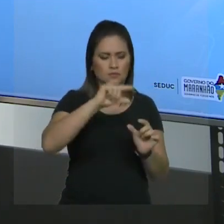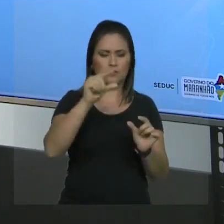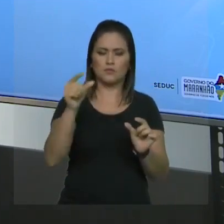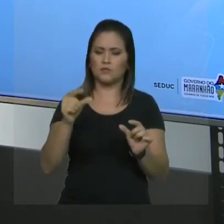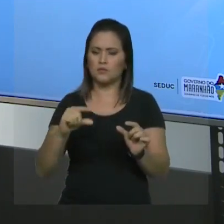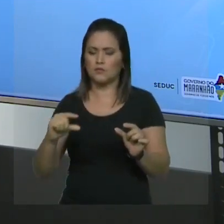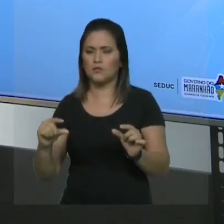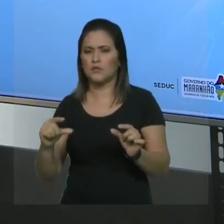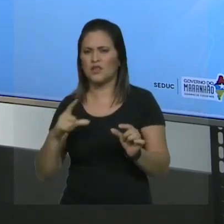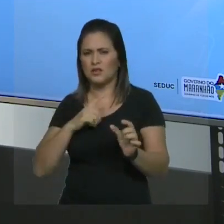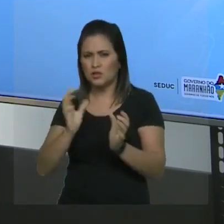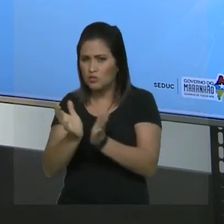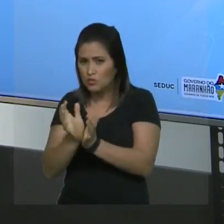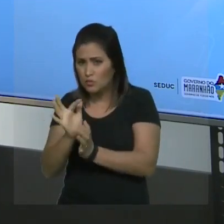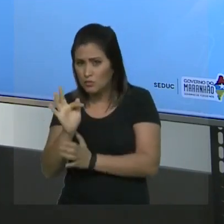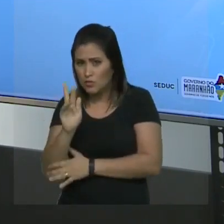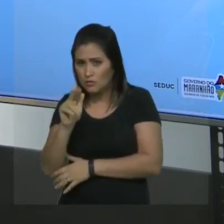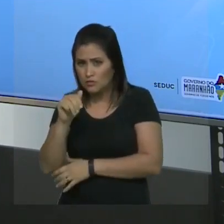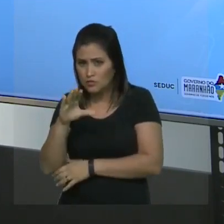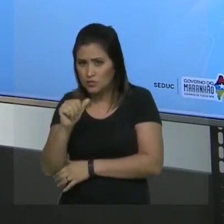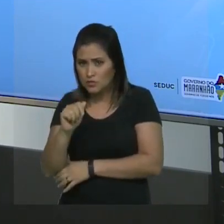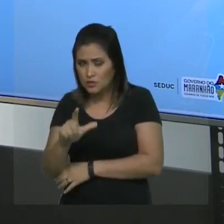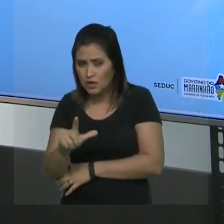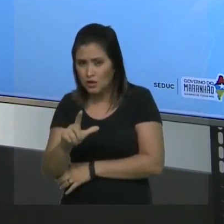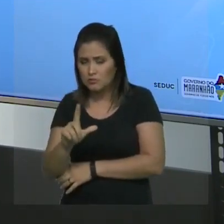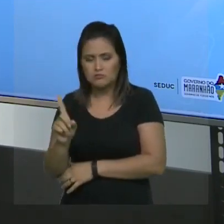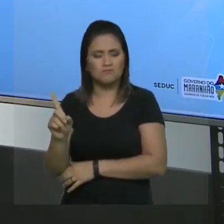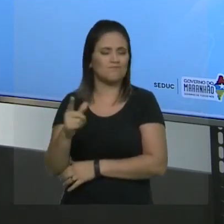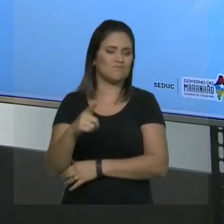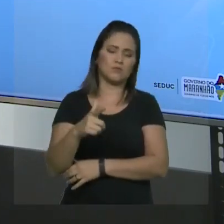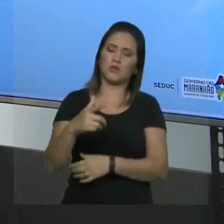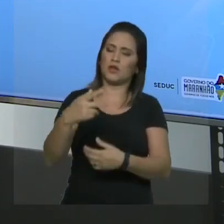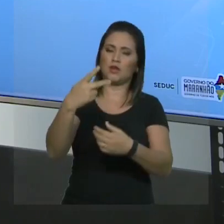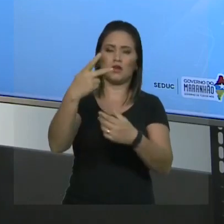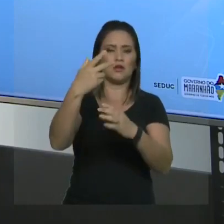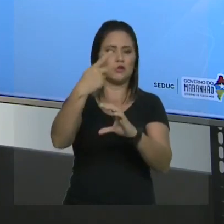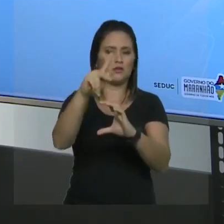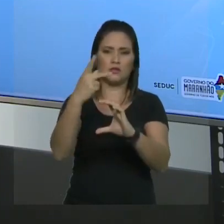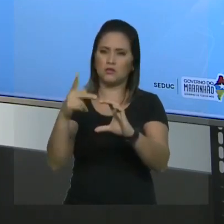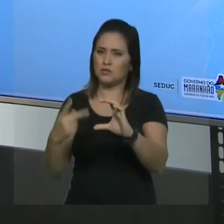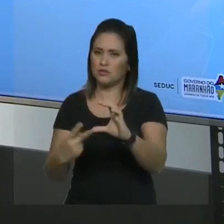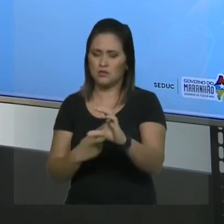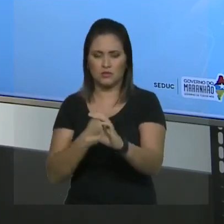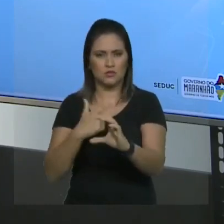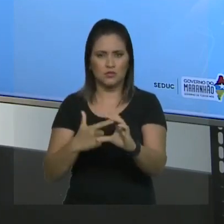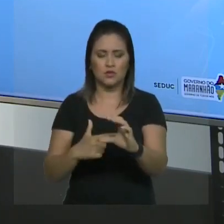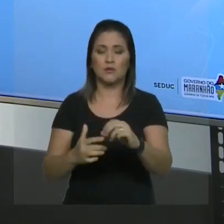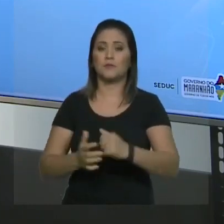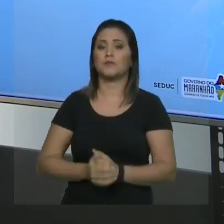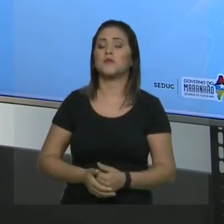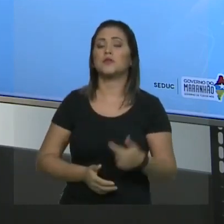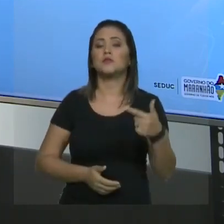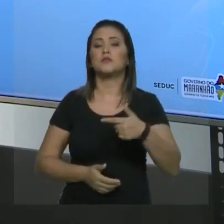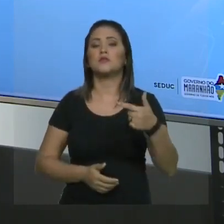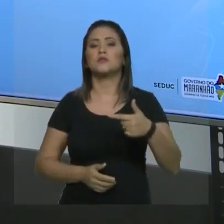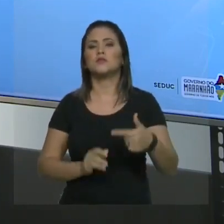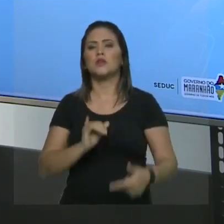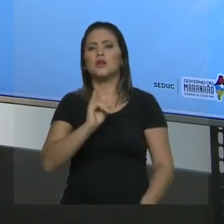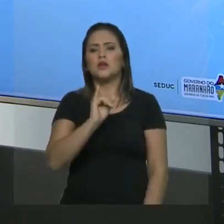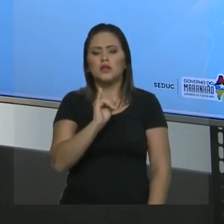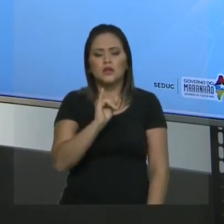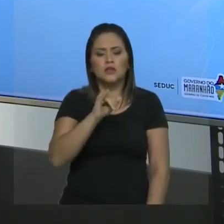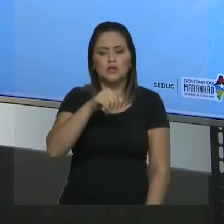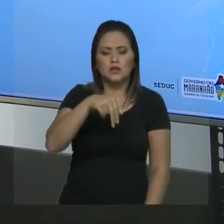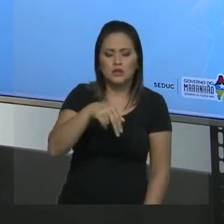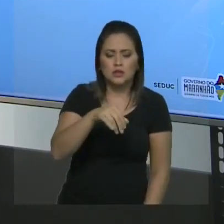Não. Segunda prioridade. Insaturação. Essa cadeia tem insaturação? Tem. Onde ela está? Bem aqui. Então, você vai começar a